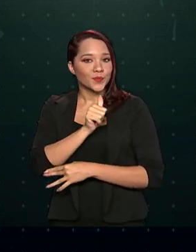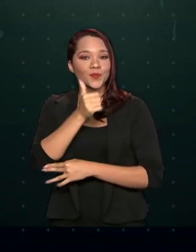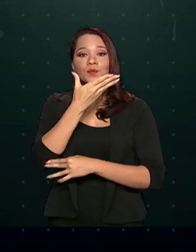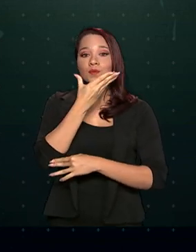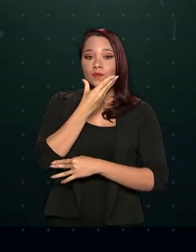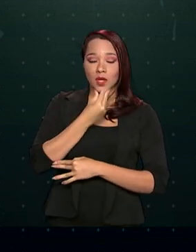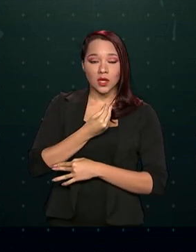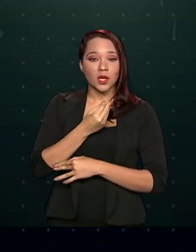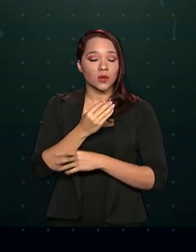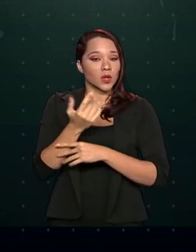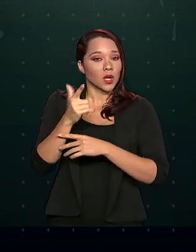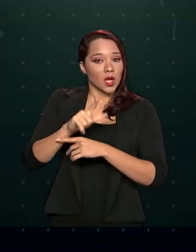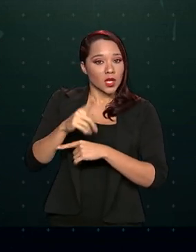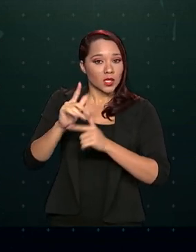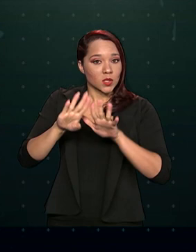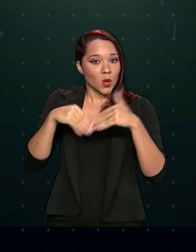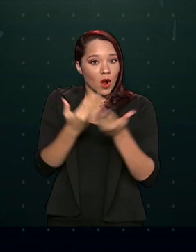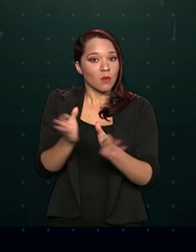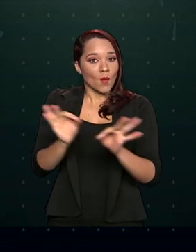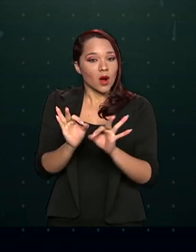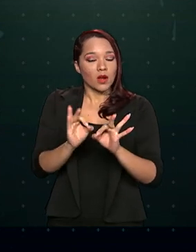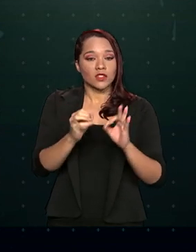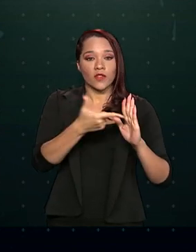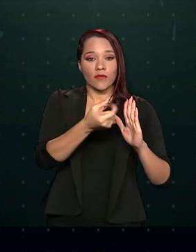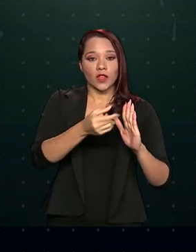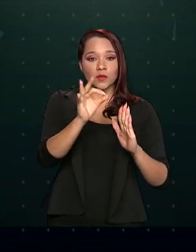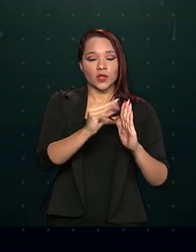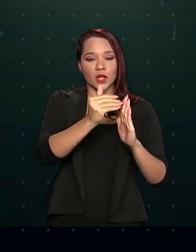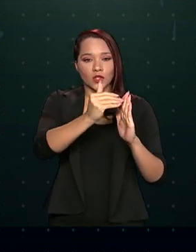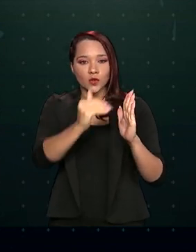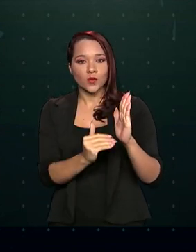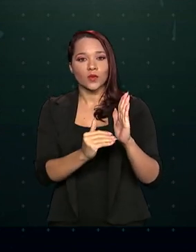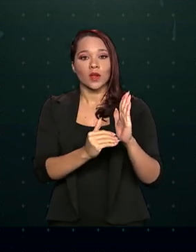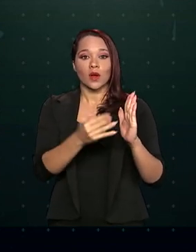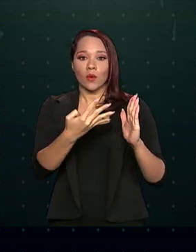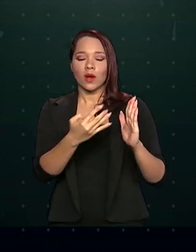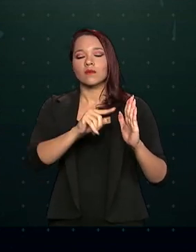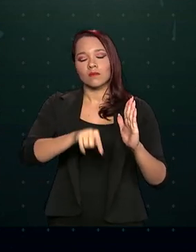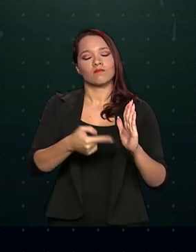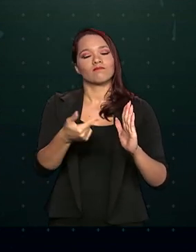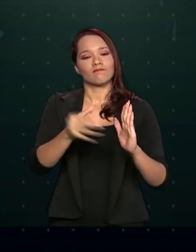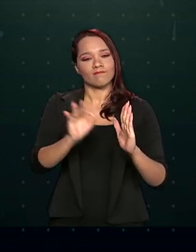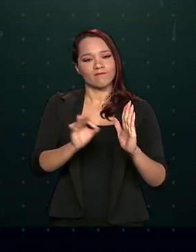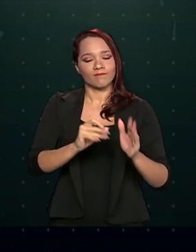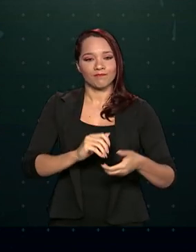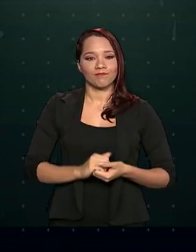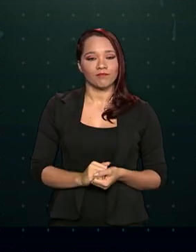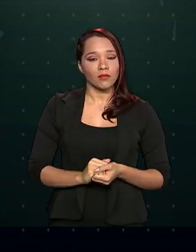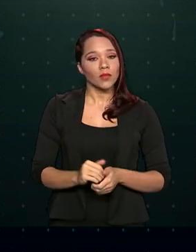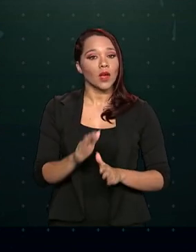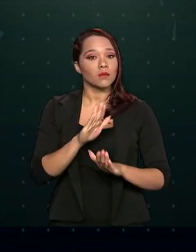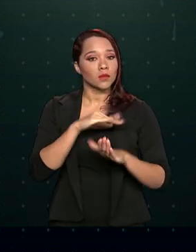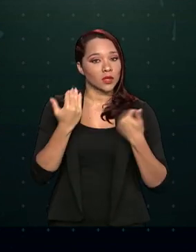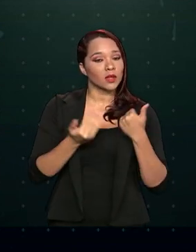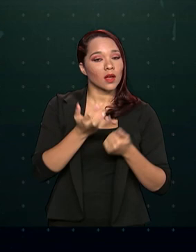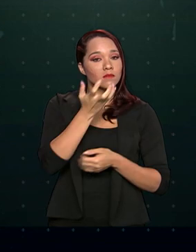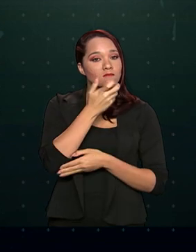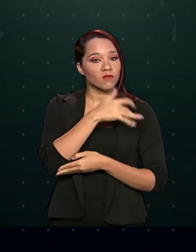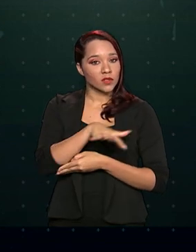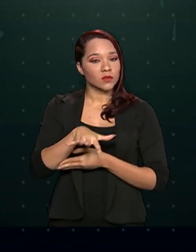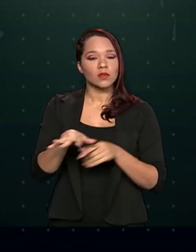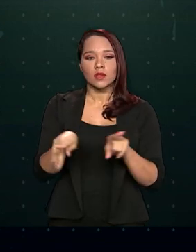fora da escola caiu de 20% para 4,2%. A mortalidade infantil